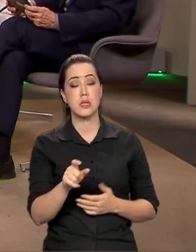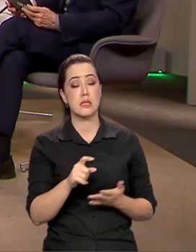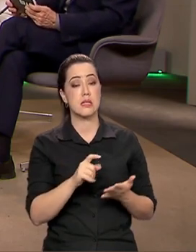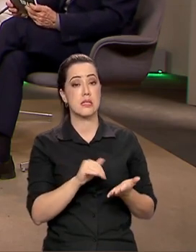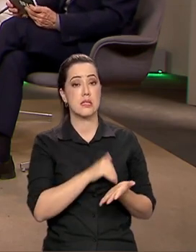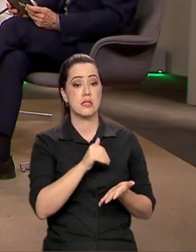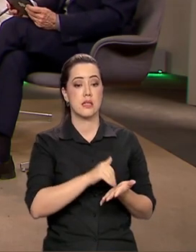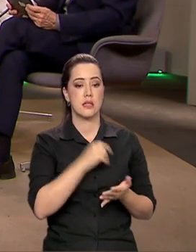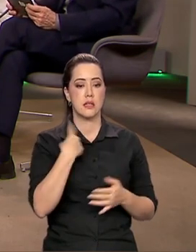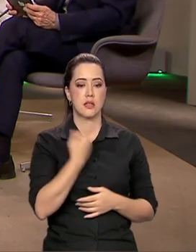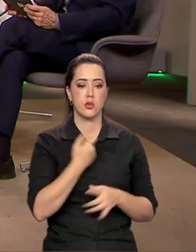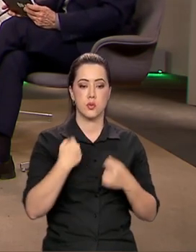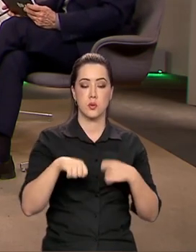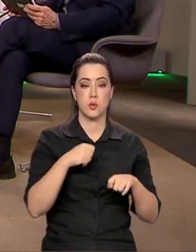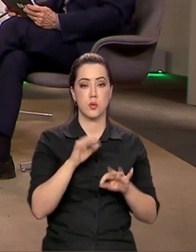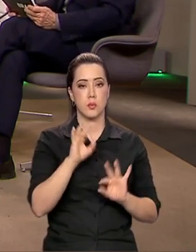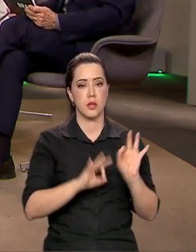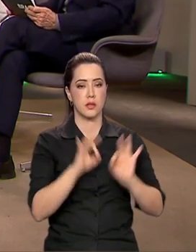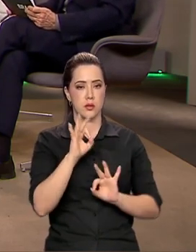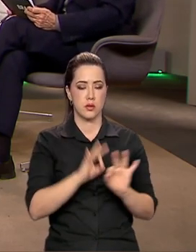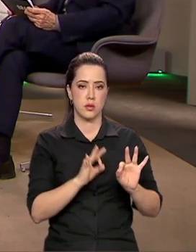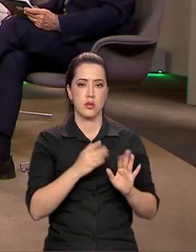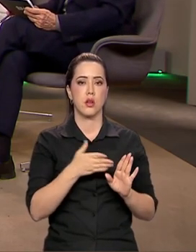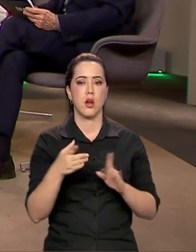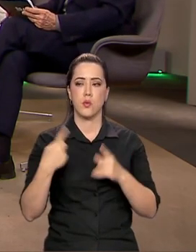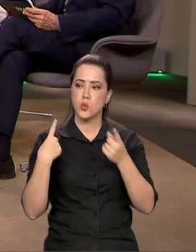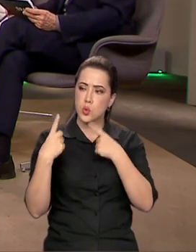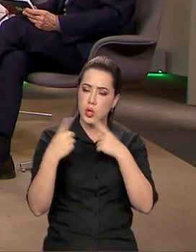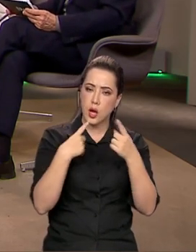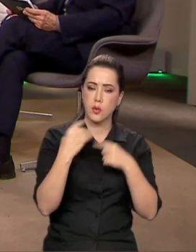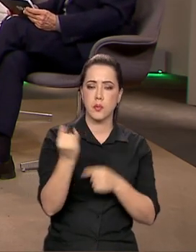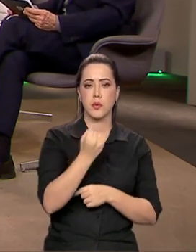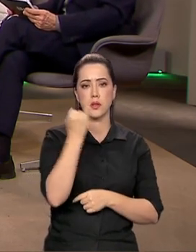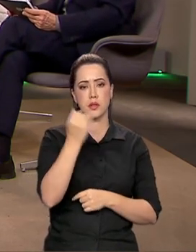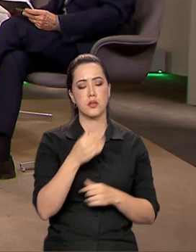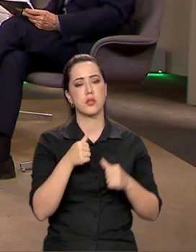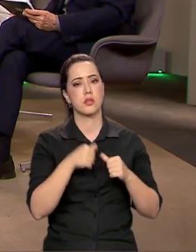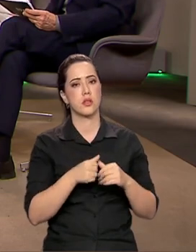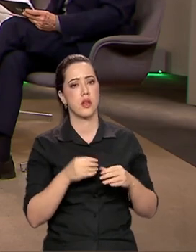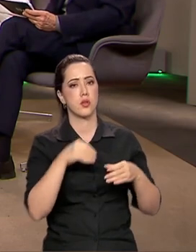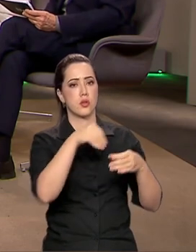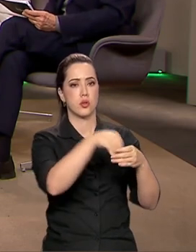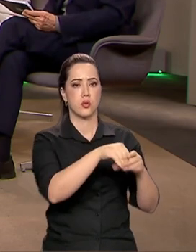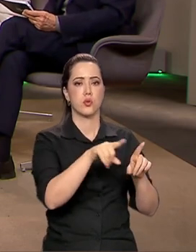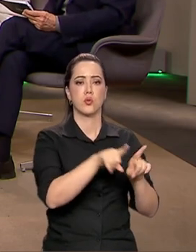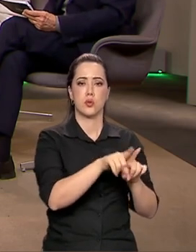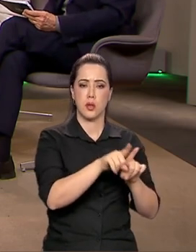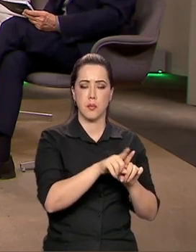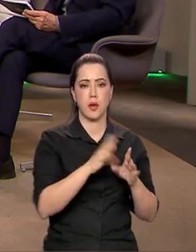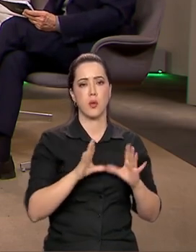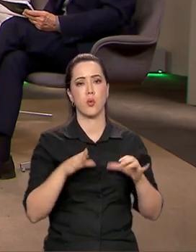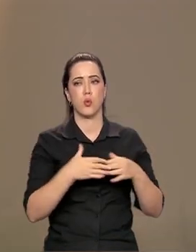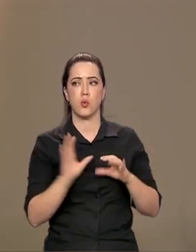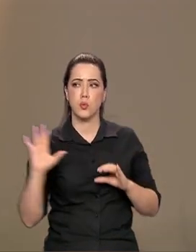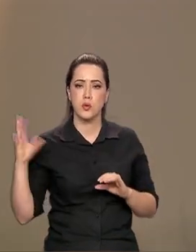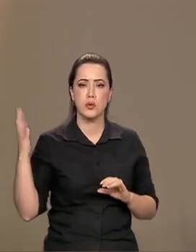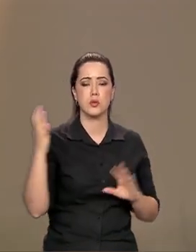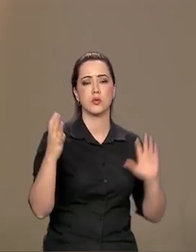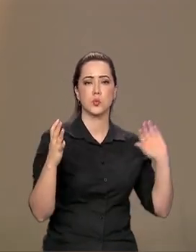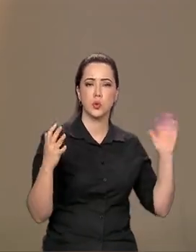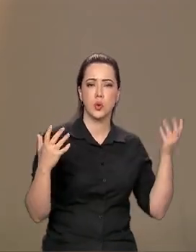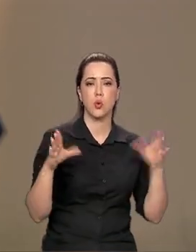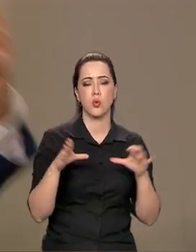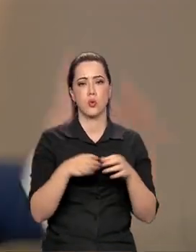tivemos que preparar um processo de diálogos intensos que vai estar presente lá ambientalistas, organizações não governamentais,